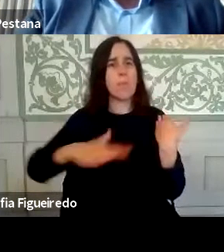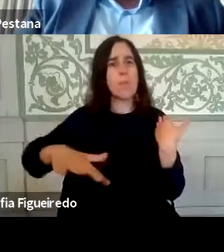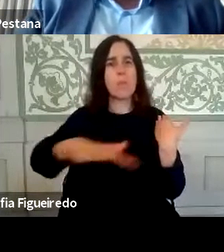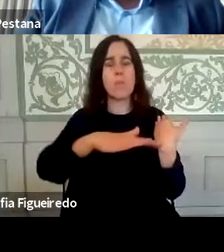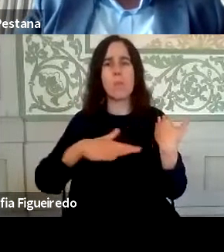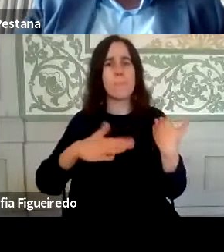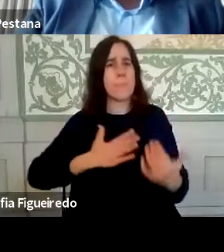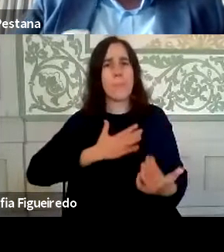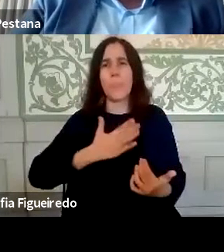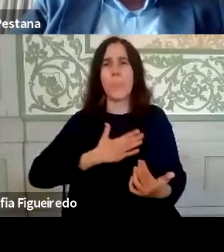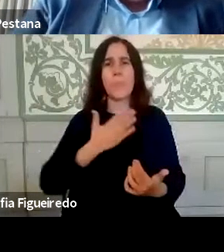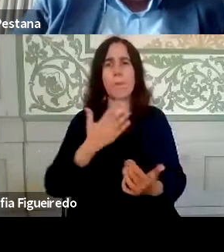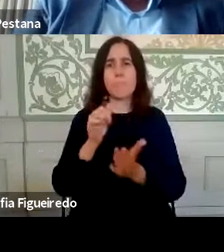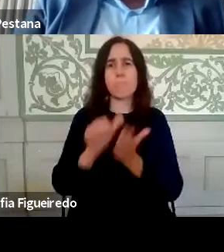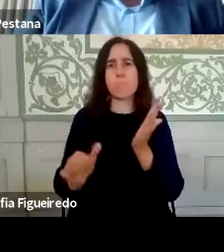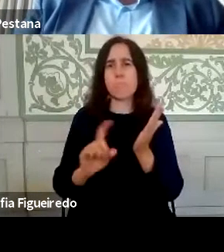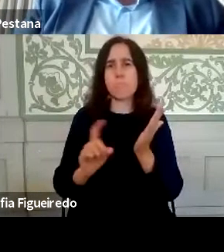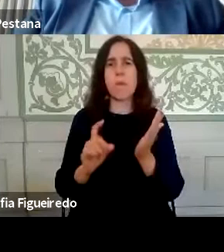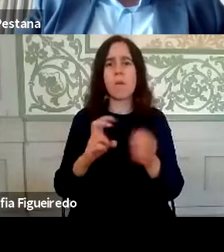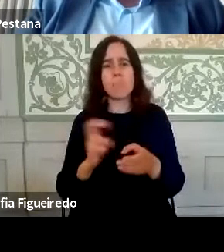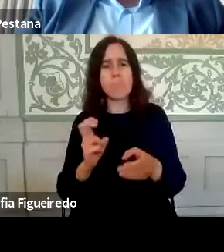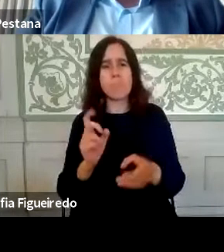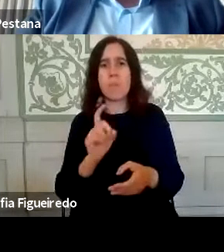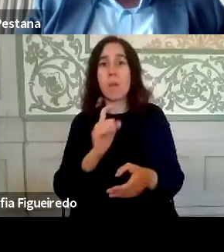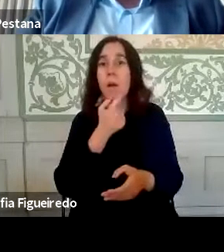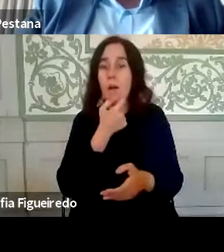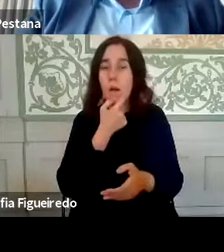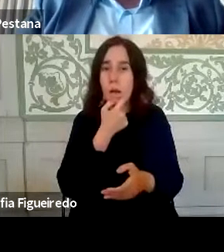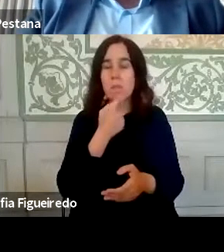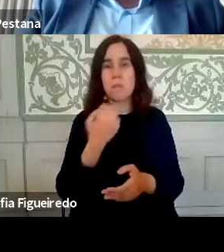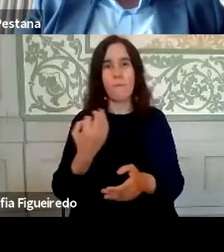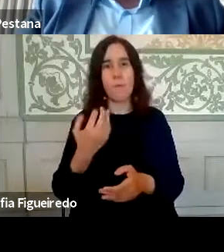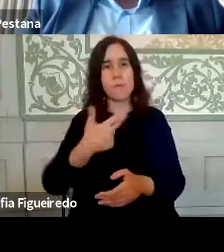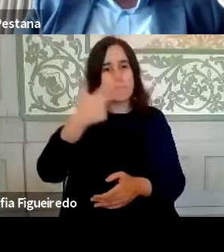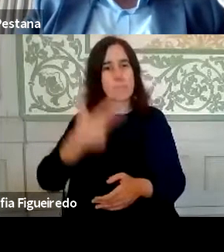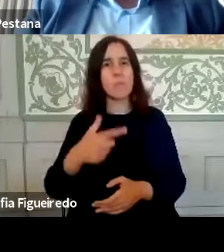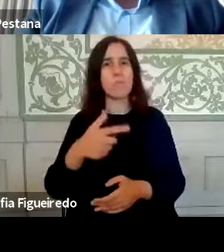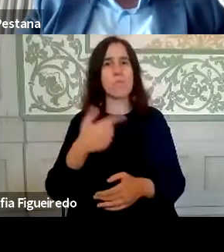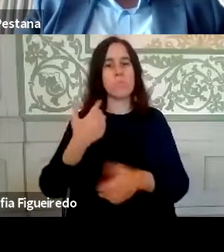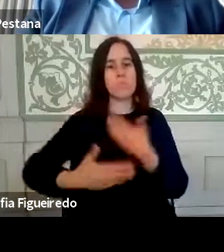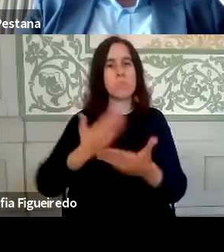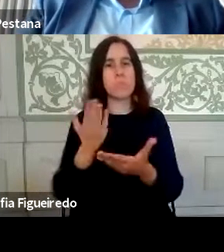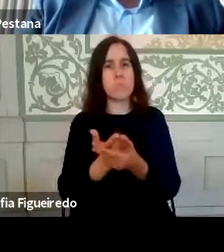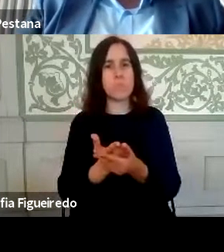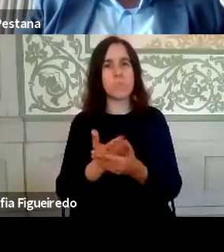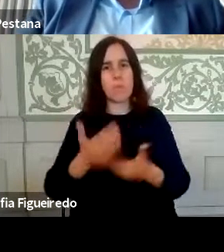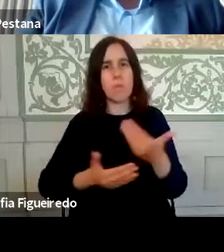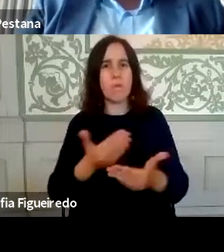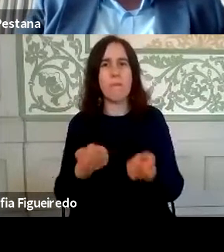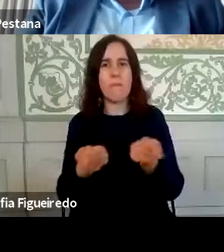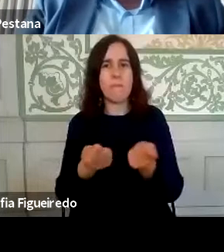não queriam, não abandonaram, não saíram, enquanto não tiveram a certeza que os processos estavam a ser, iam ser